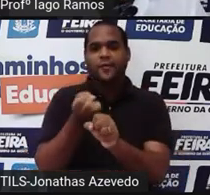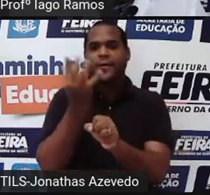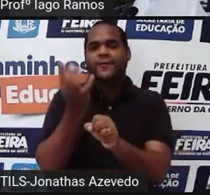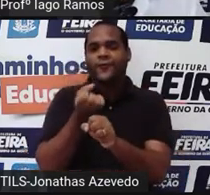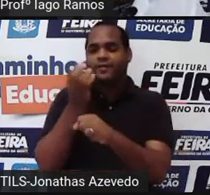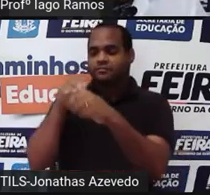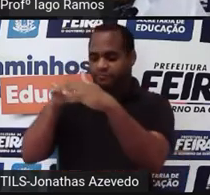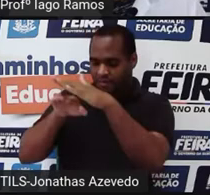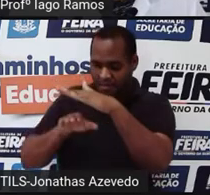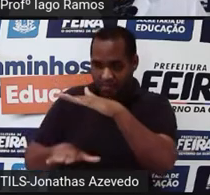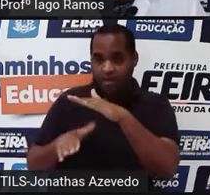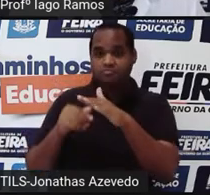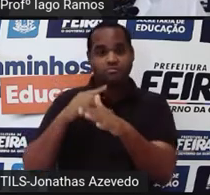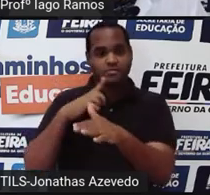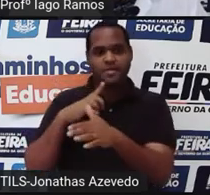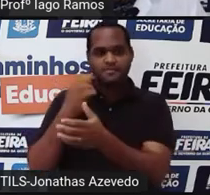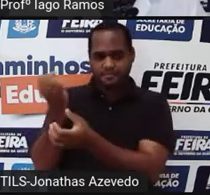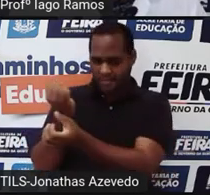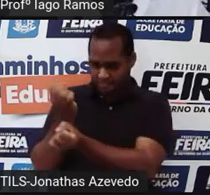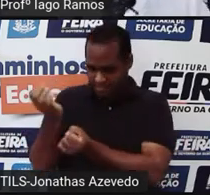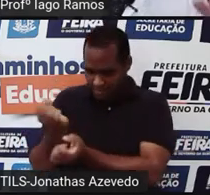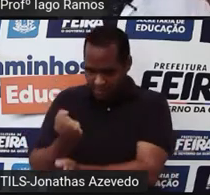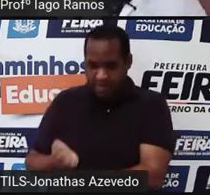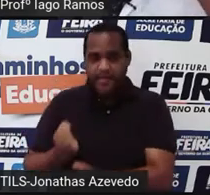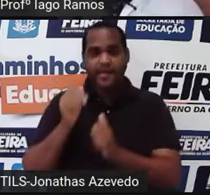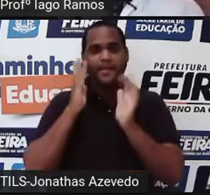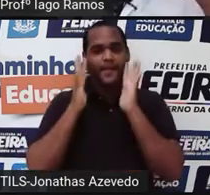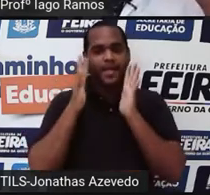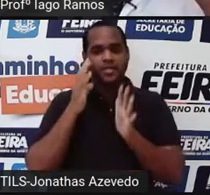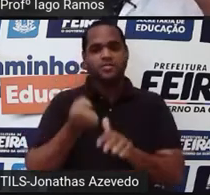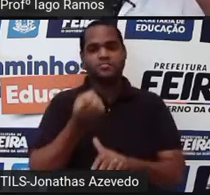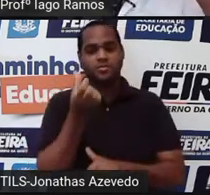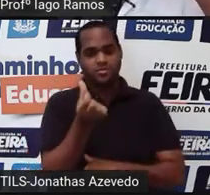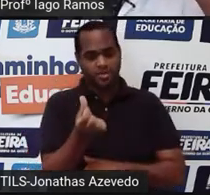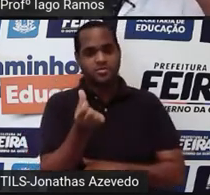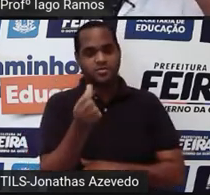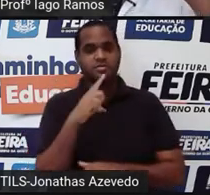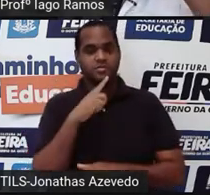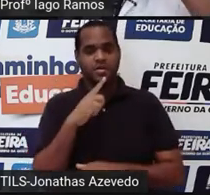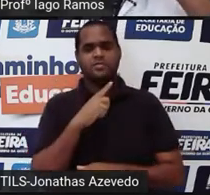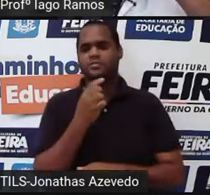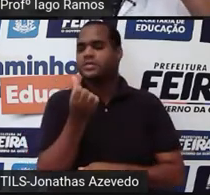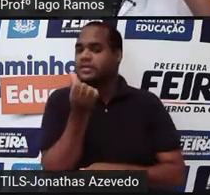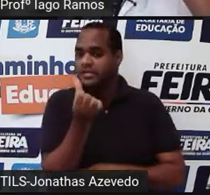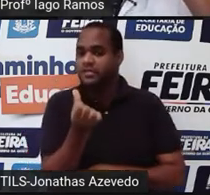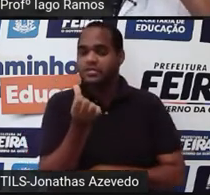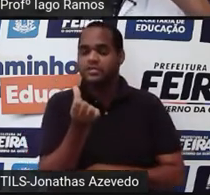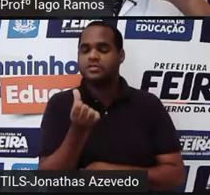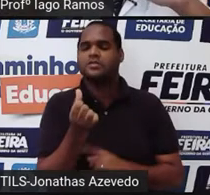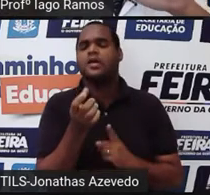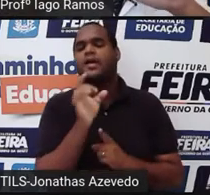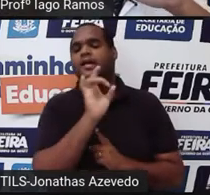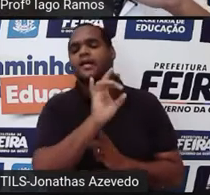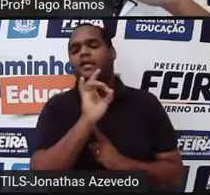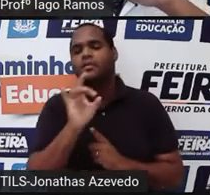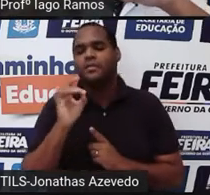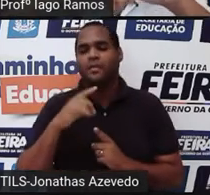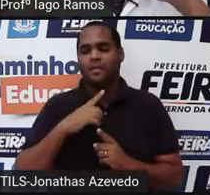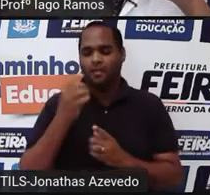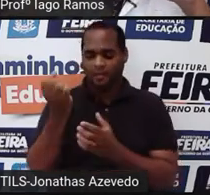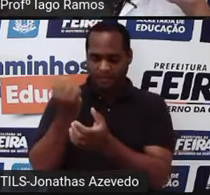que tem nas gavetas, a gente pensa assim, são seis gavetas e cada uma das seis